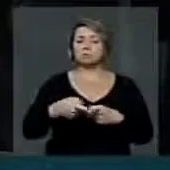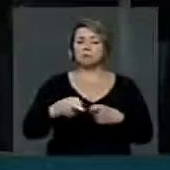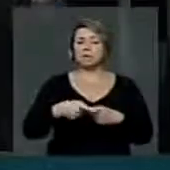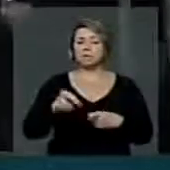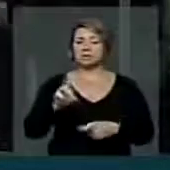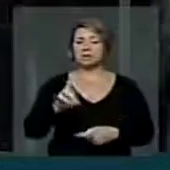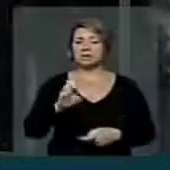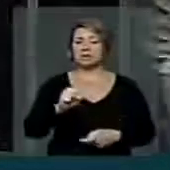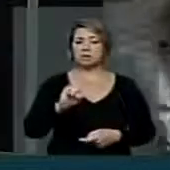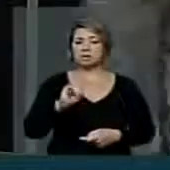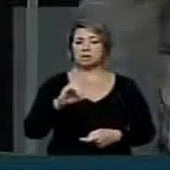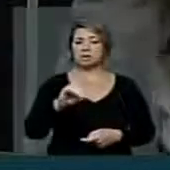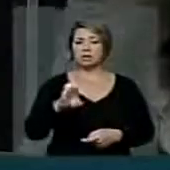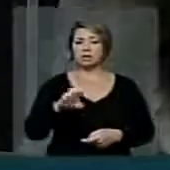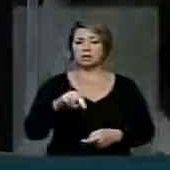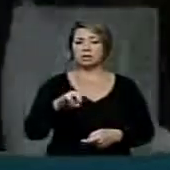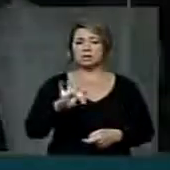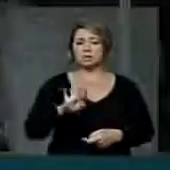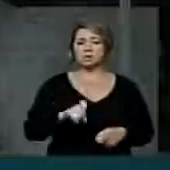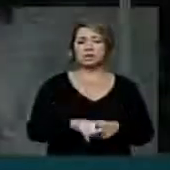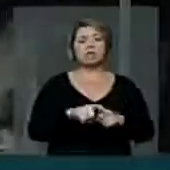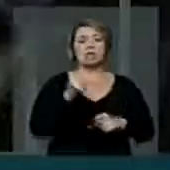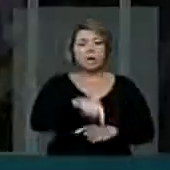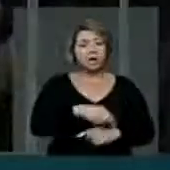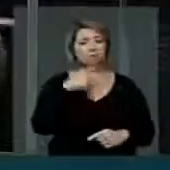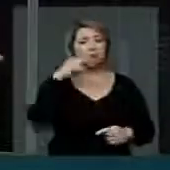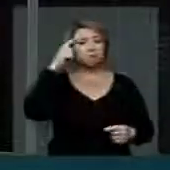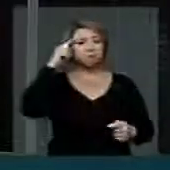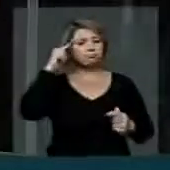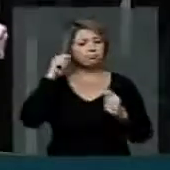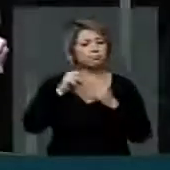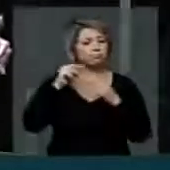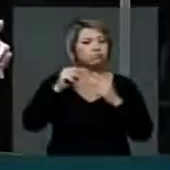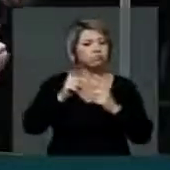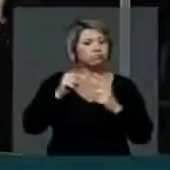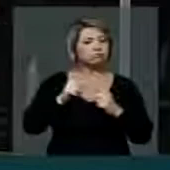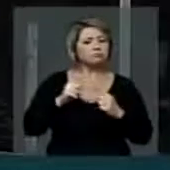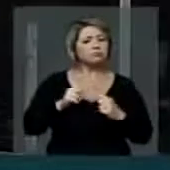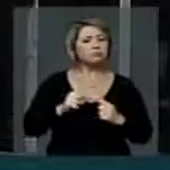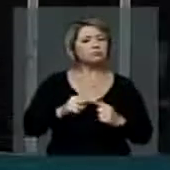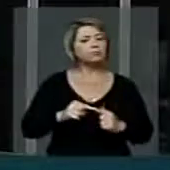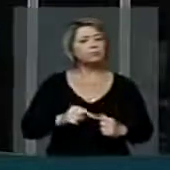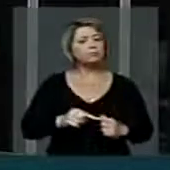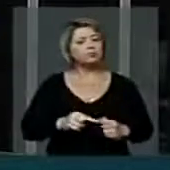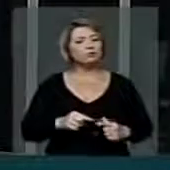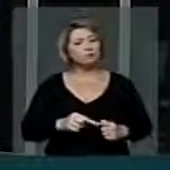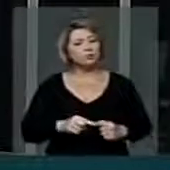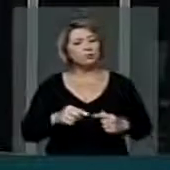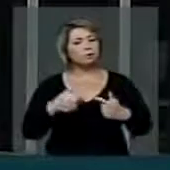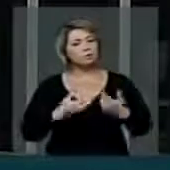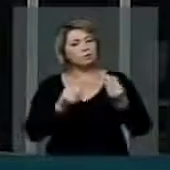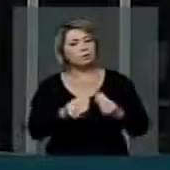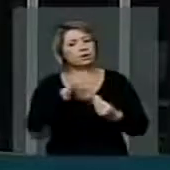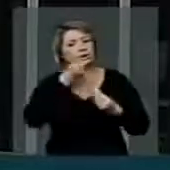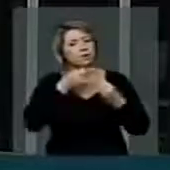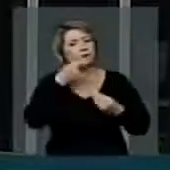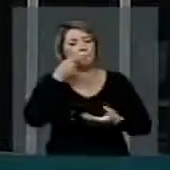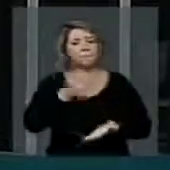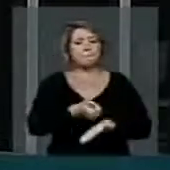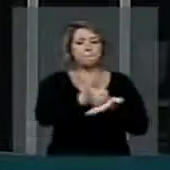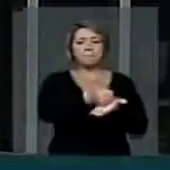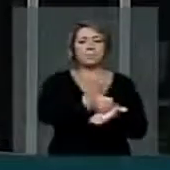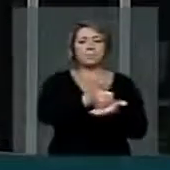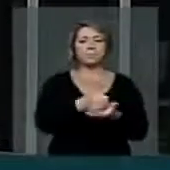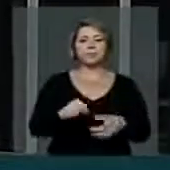O entendimento que foi feito vai de acordo com tudo aquilo que nós esperávamos para poder trazer o apoio da bancada do PSC